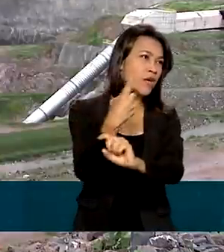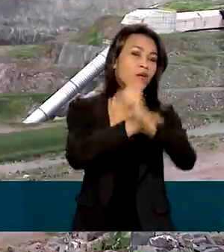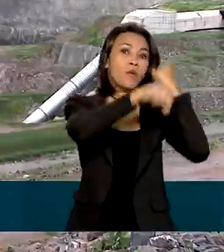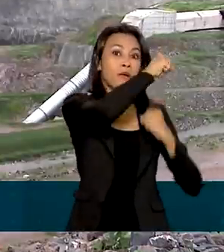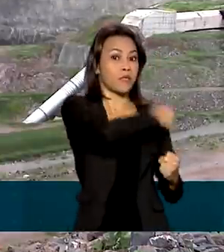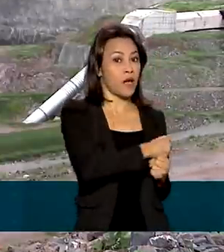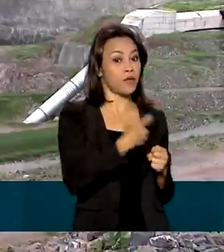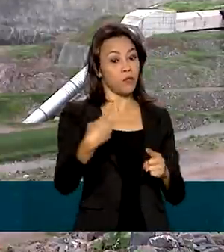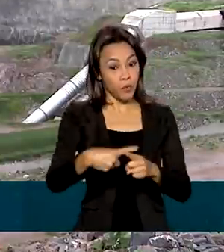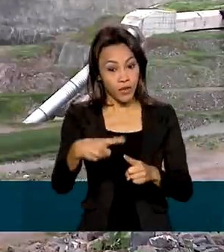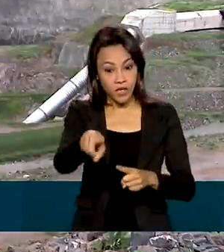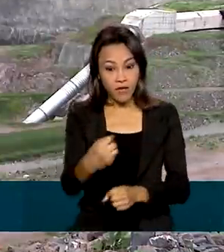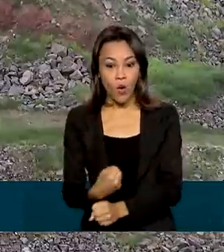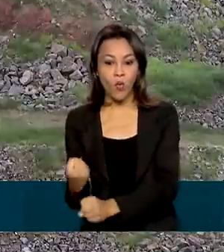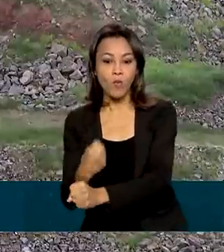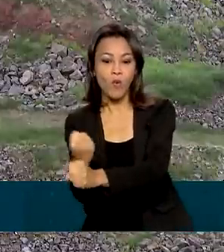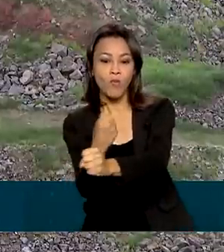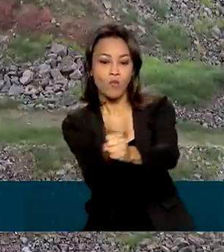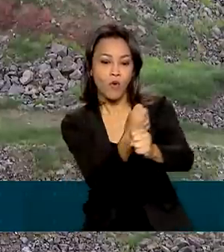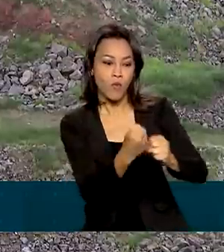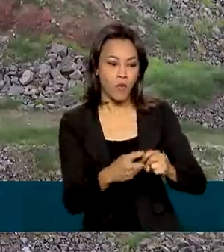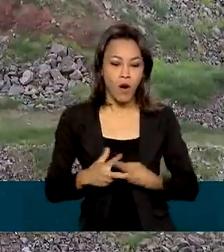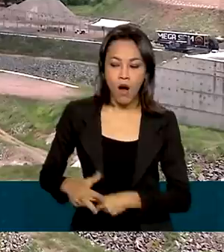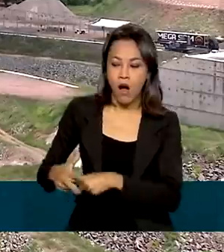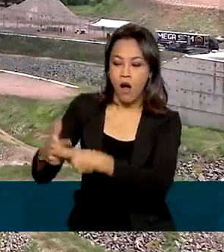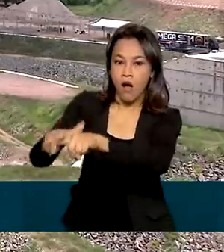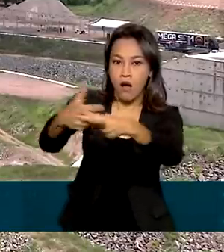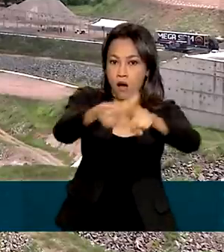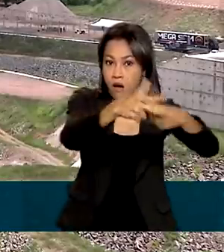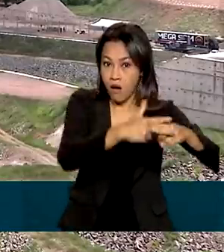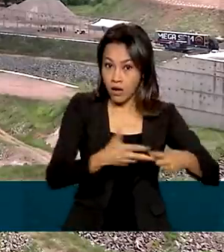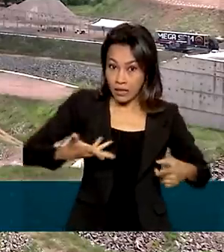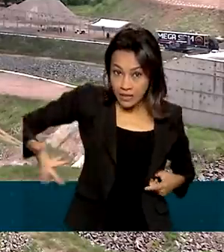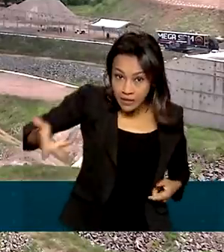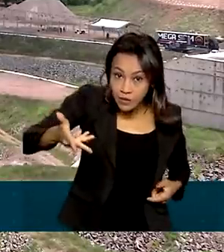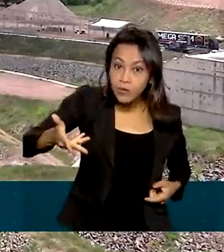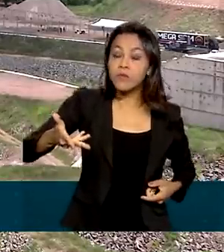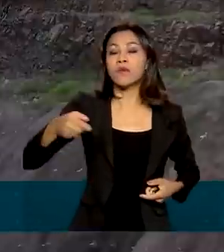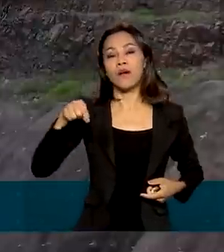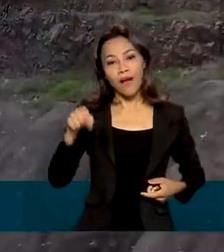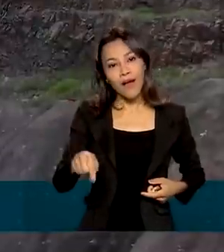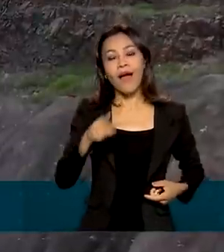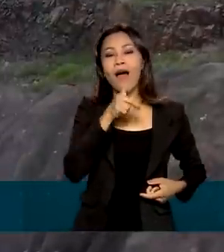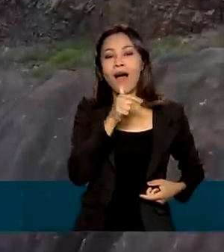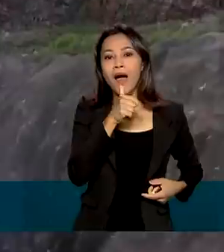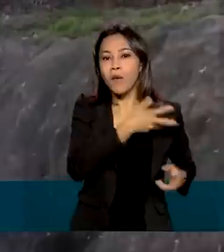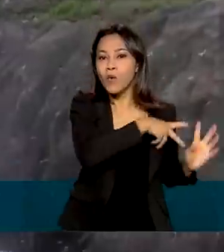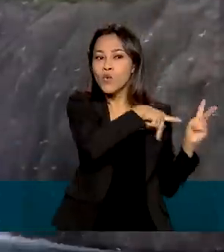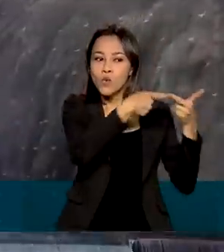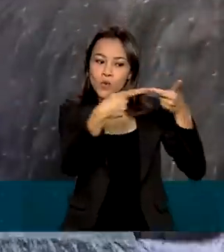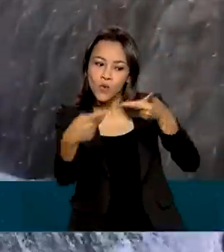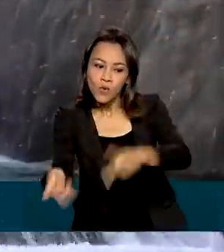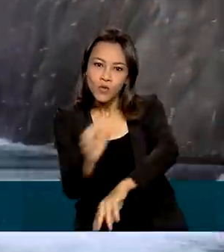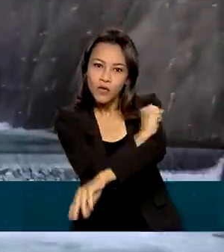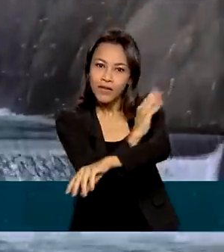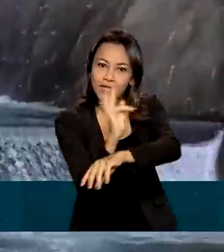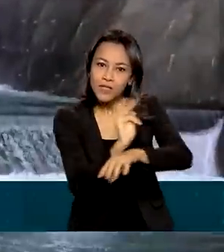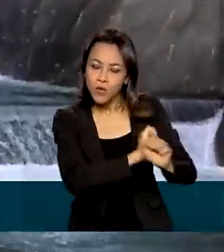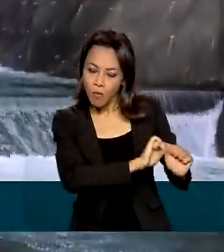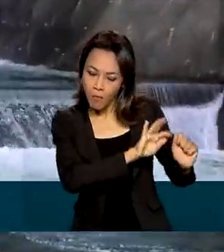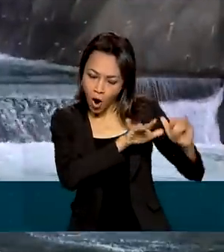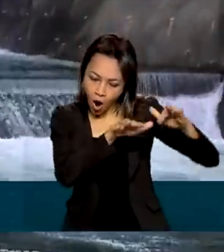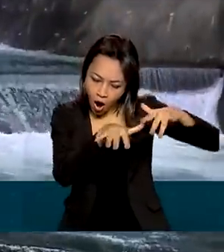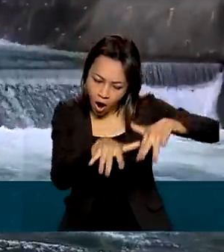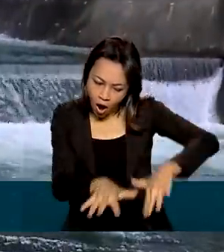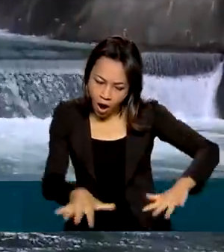passou por obras de manutenção e modernização. O empreendimento possibilita que a água do Velho Chico siga em direção